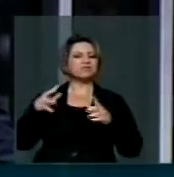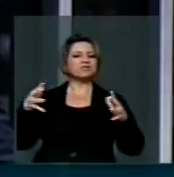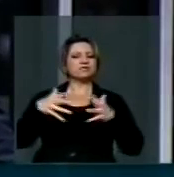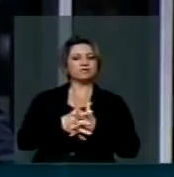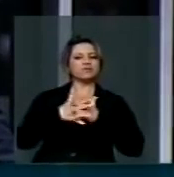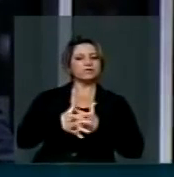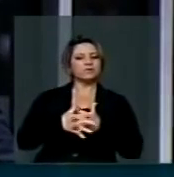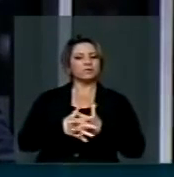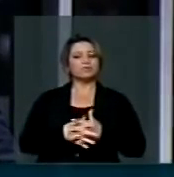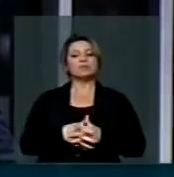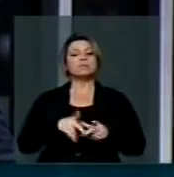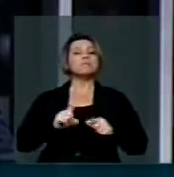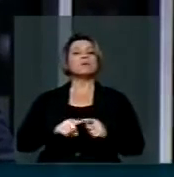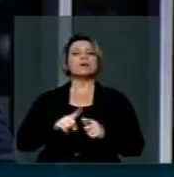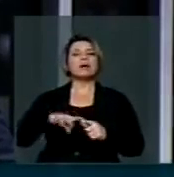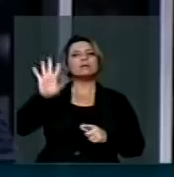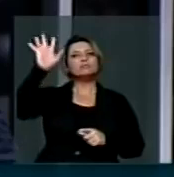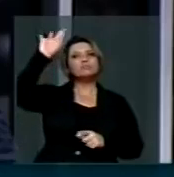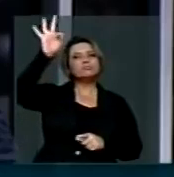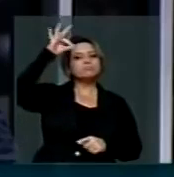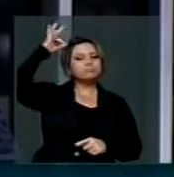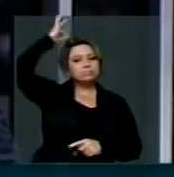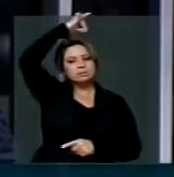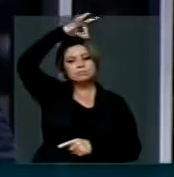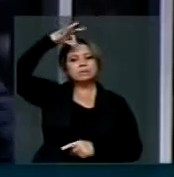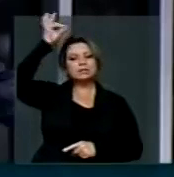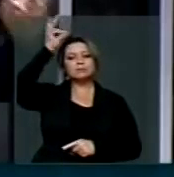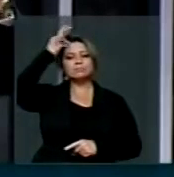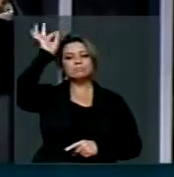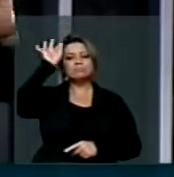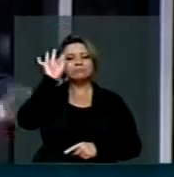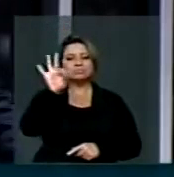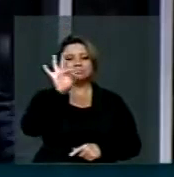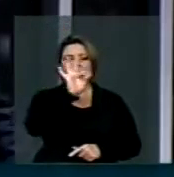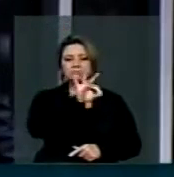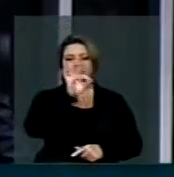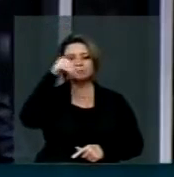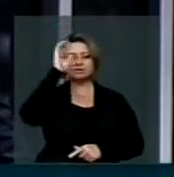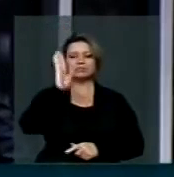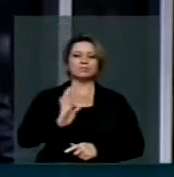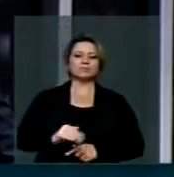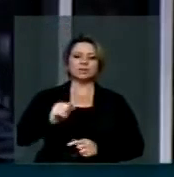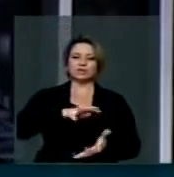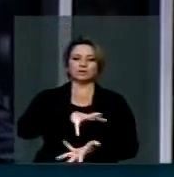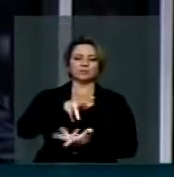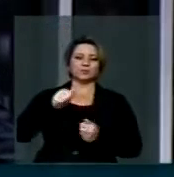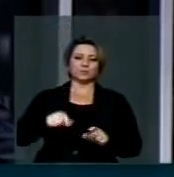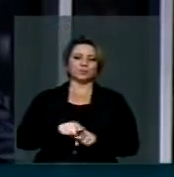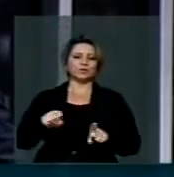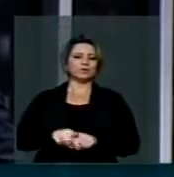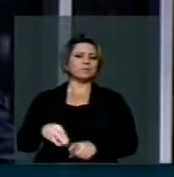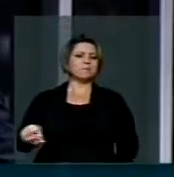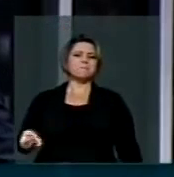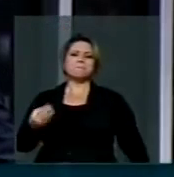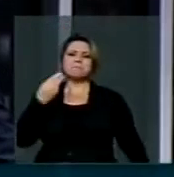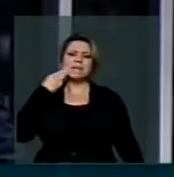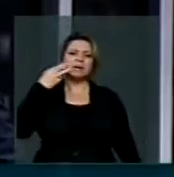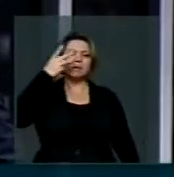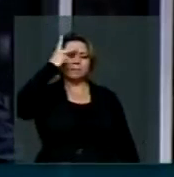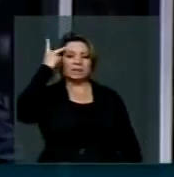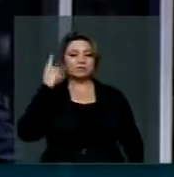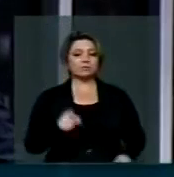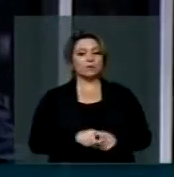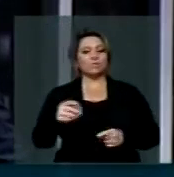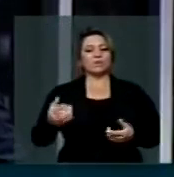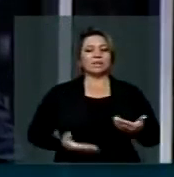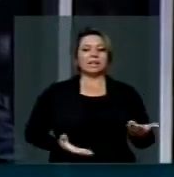o fruto de uma ação do Espírito Santo de Deus para este Brasil e para o mundo, e um milhão de pessoas, conforme os vossos relatórios, estão